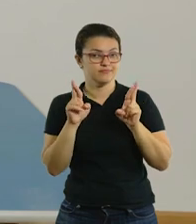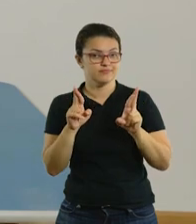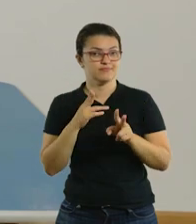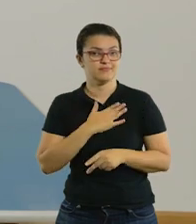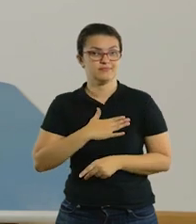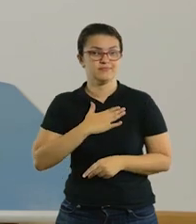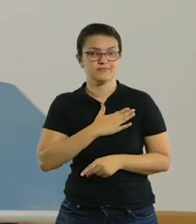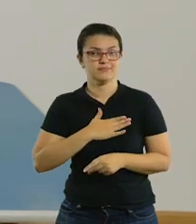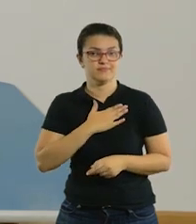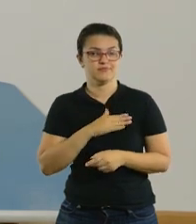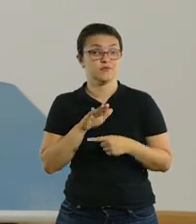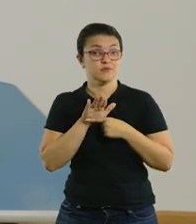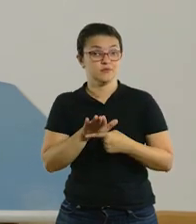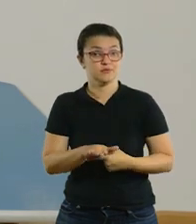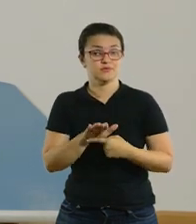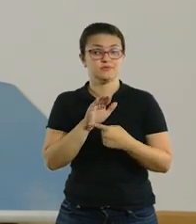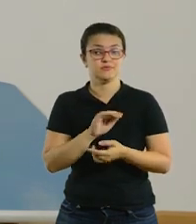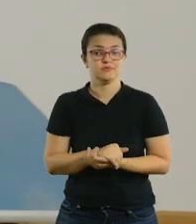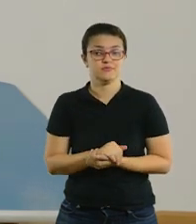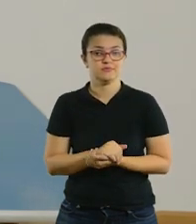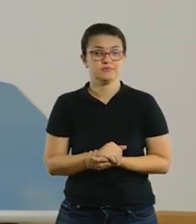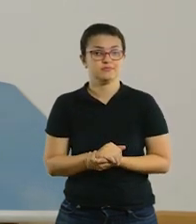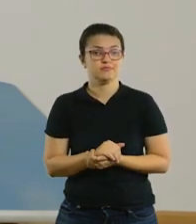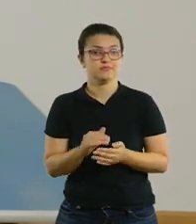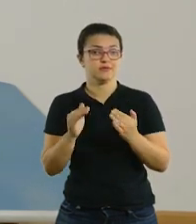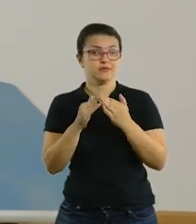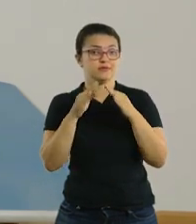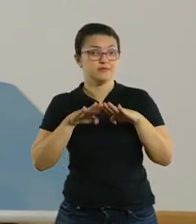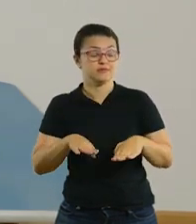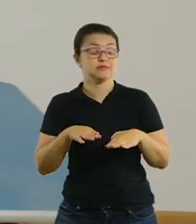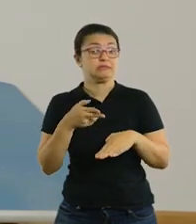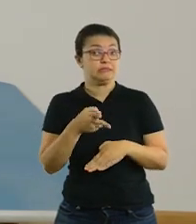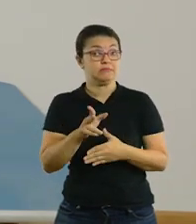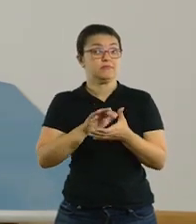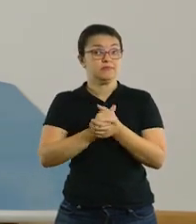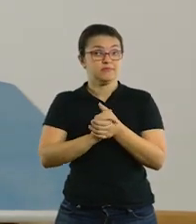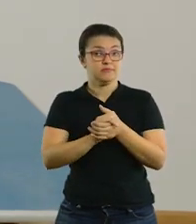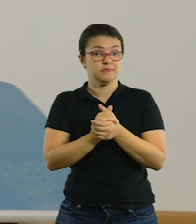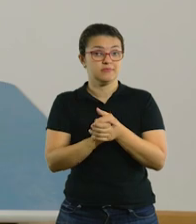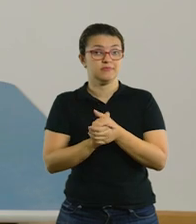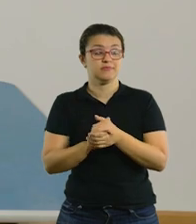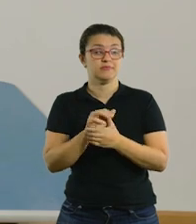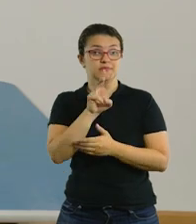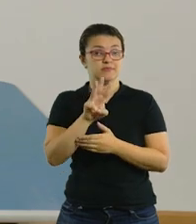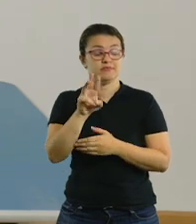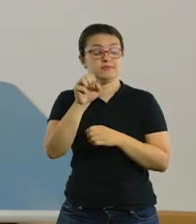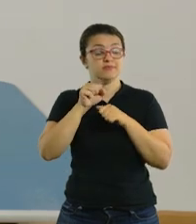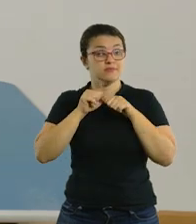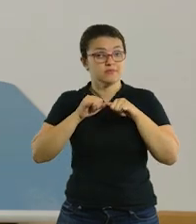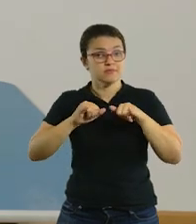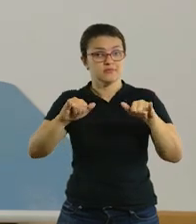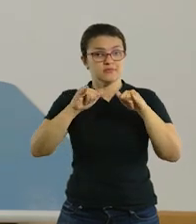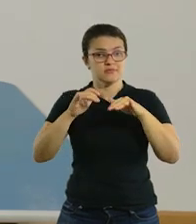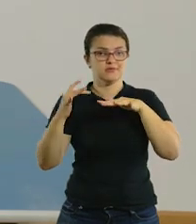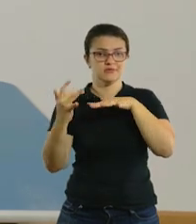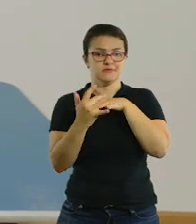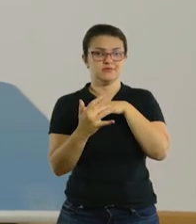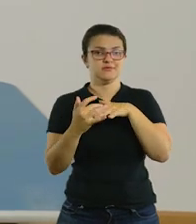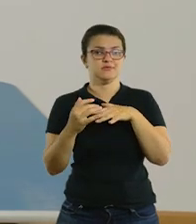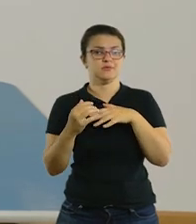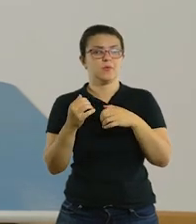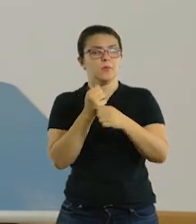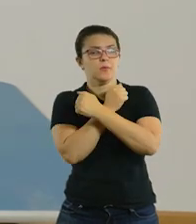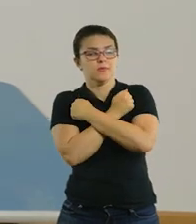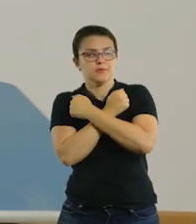É isso. Eu espero que vocês tenham gostado e que eu tenha ajudado. No mais, fiquem em casa, lavem sempre bem as mãos e compartilhem o nosso